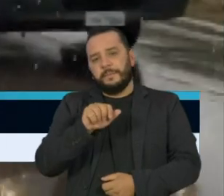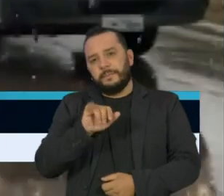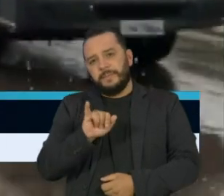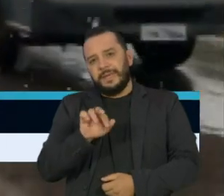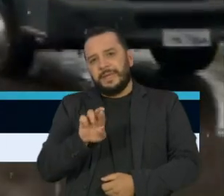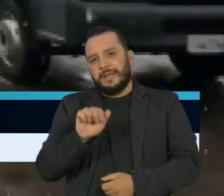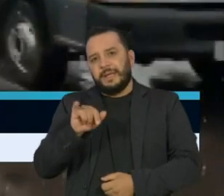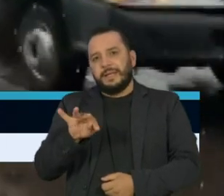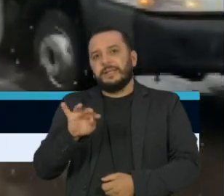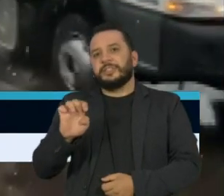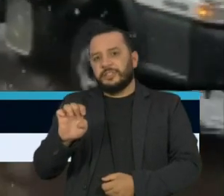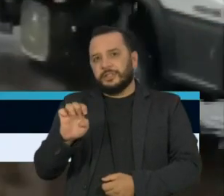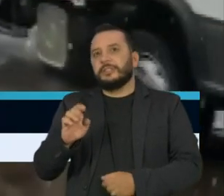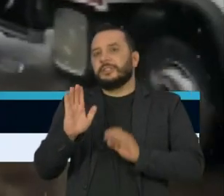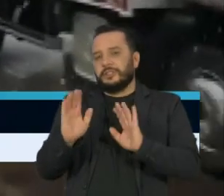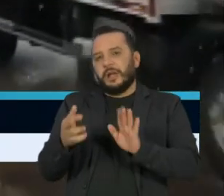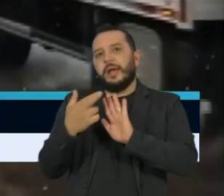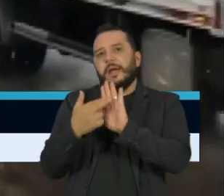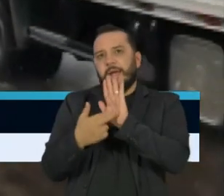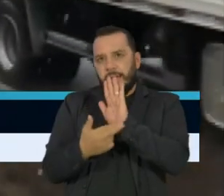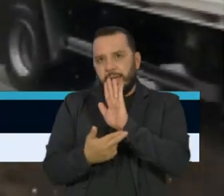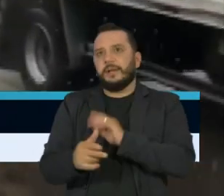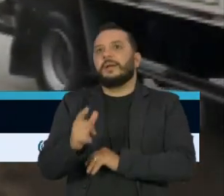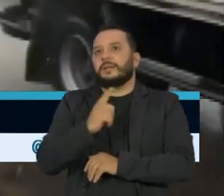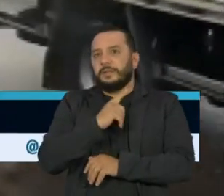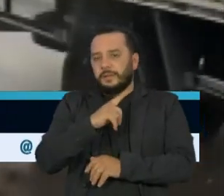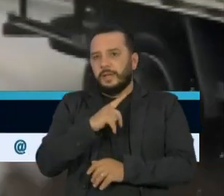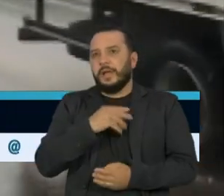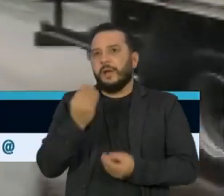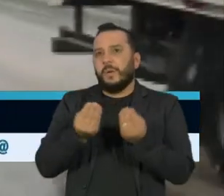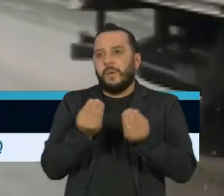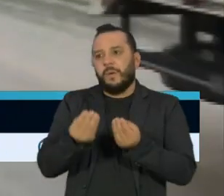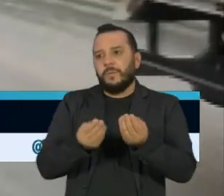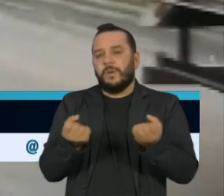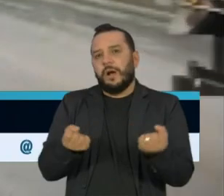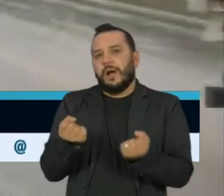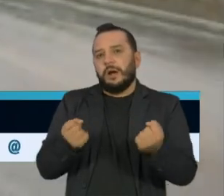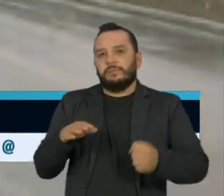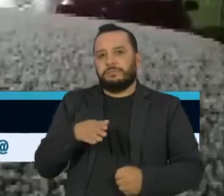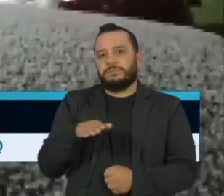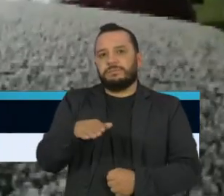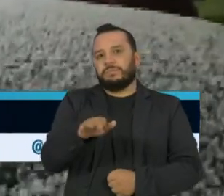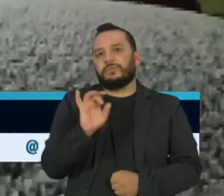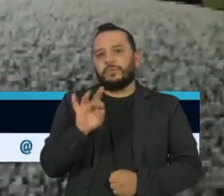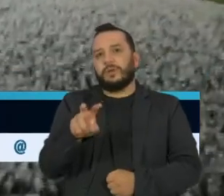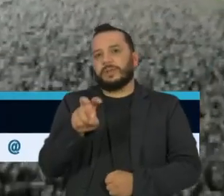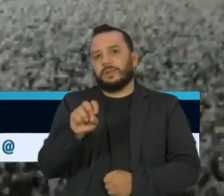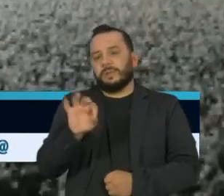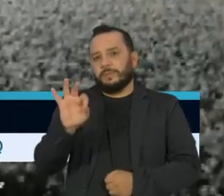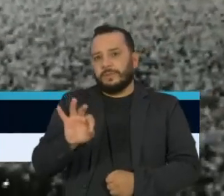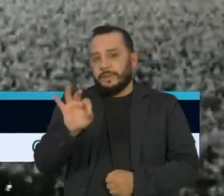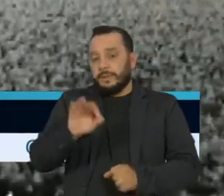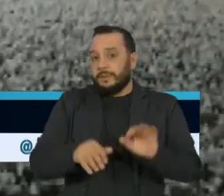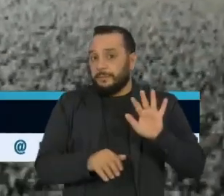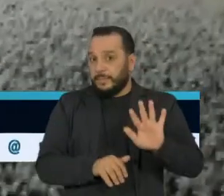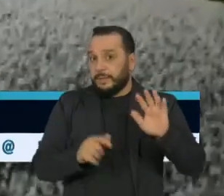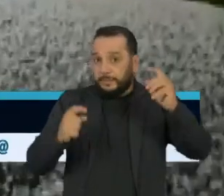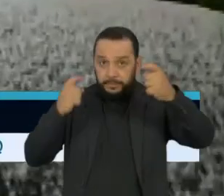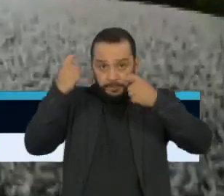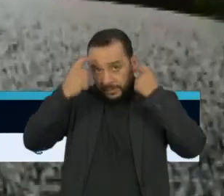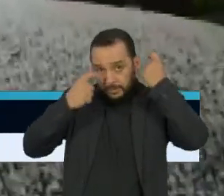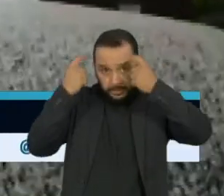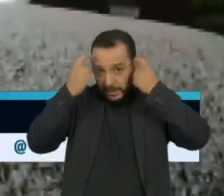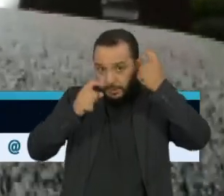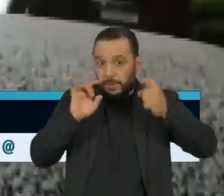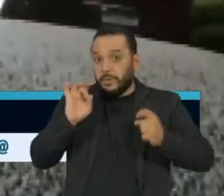já existe um regramento também de chegada de veículos naquela área de 50%. Mas a preocupação não é somente